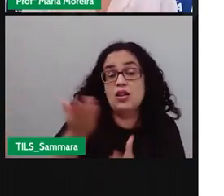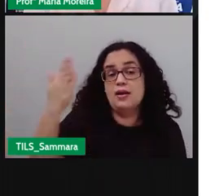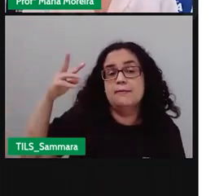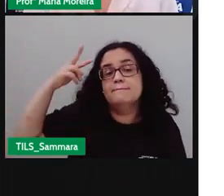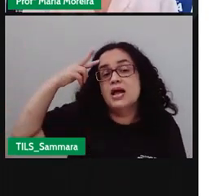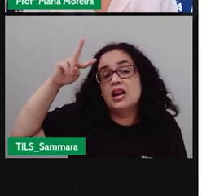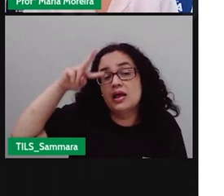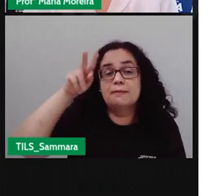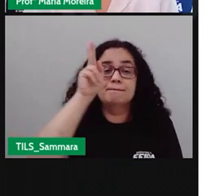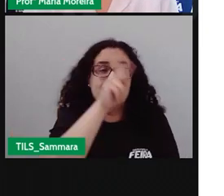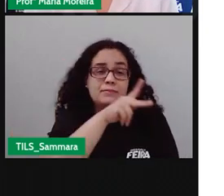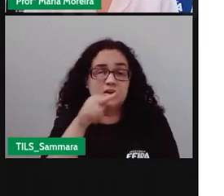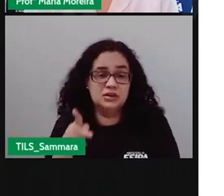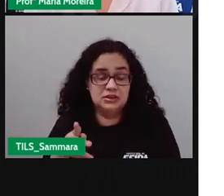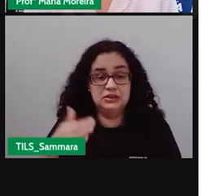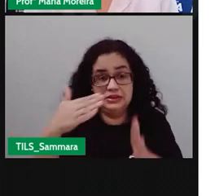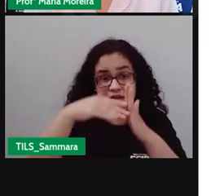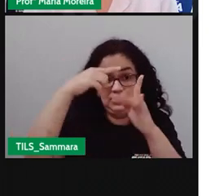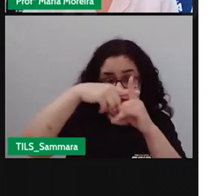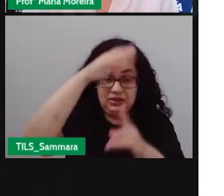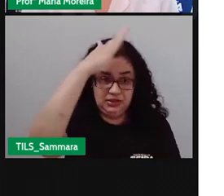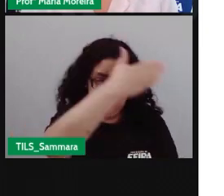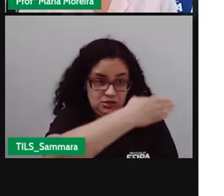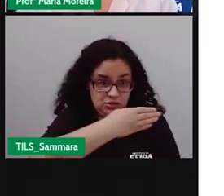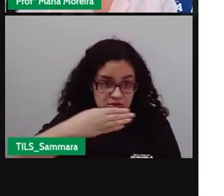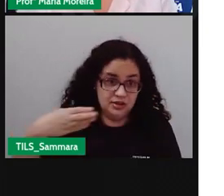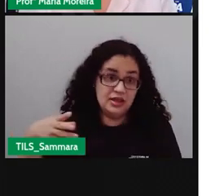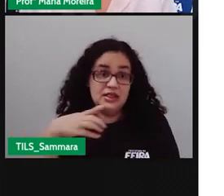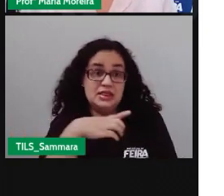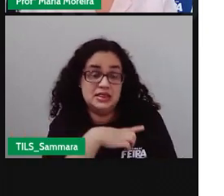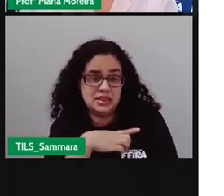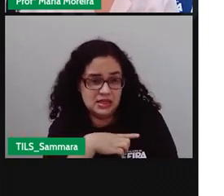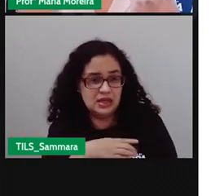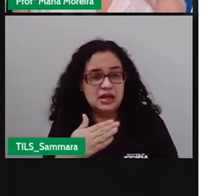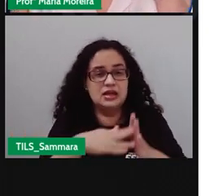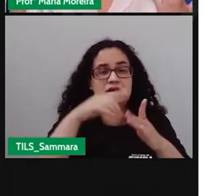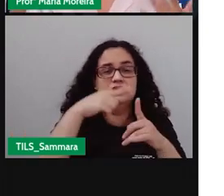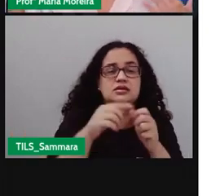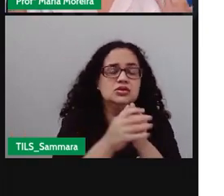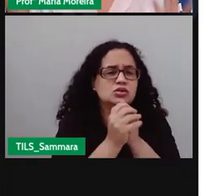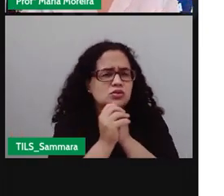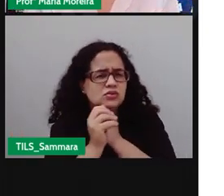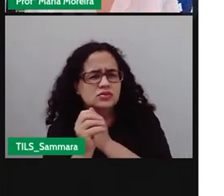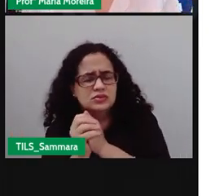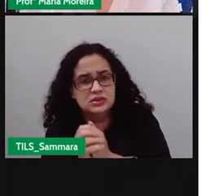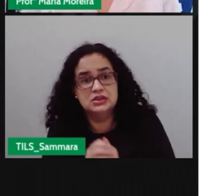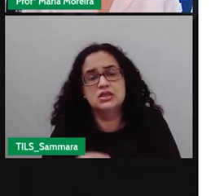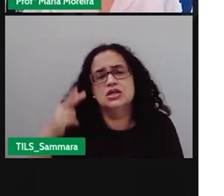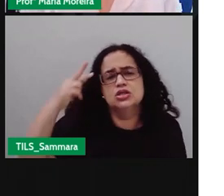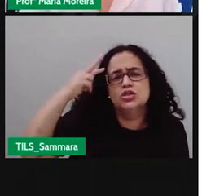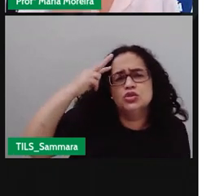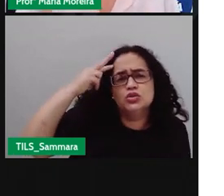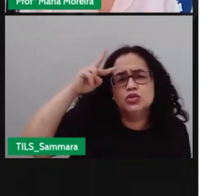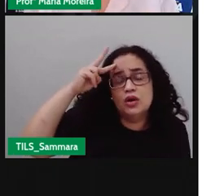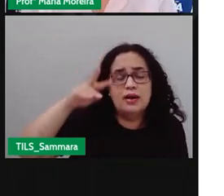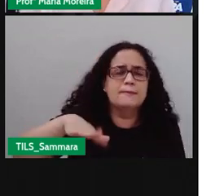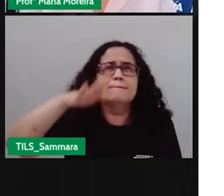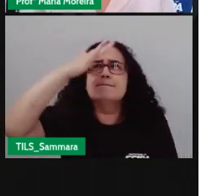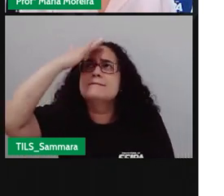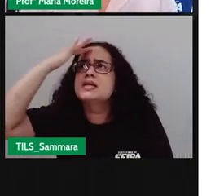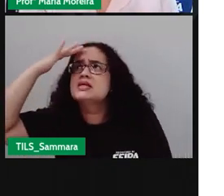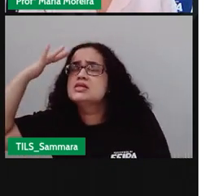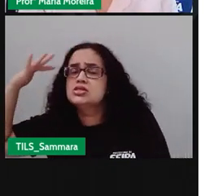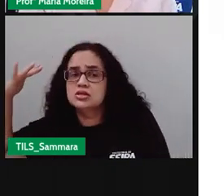Lembra que a Pro falou sobre a Igreja da Senhor dos Passos? E que aí a Pro falou, olha, reza a lenda. Bom, vamos imaginar,